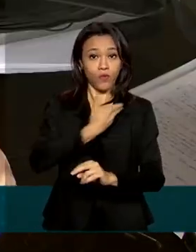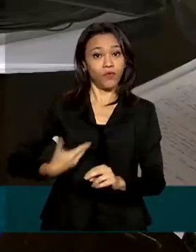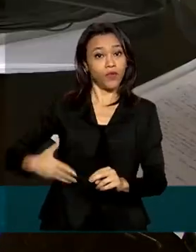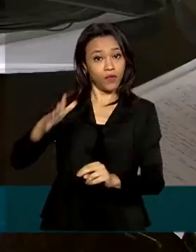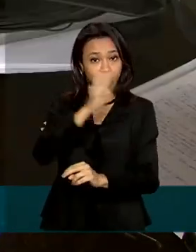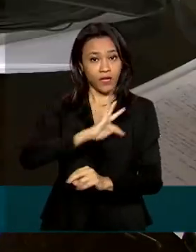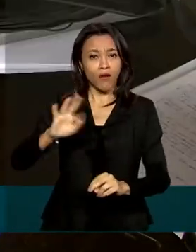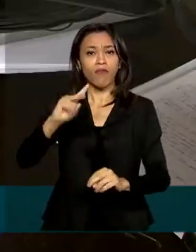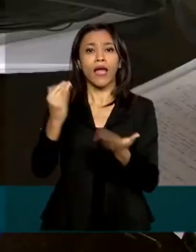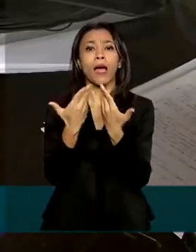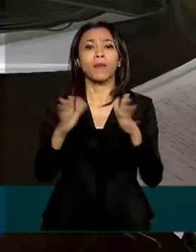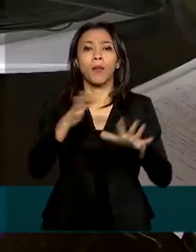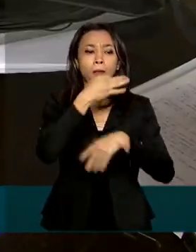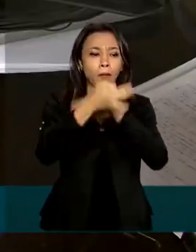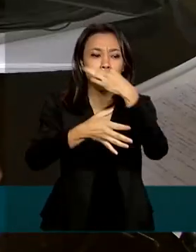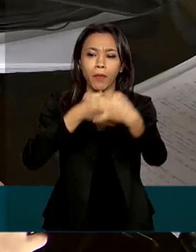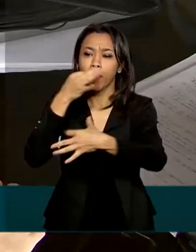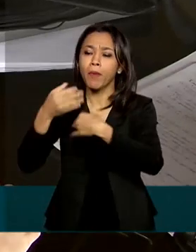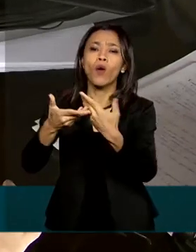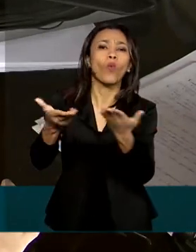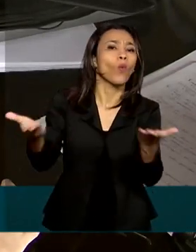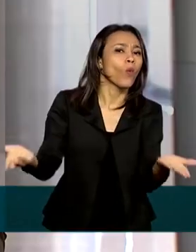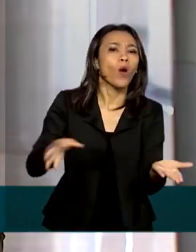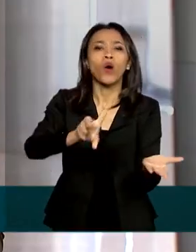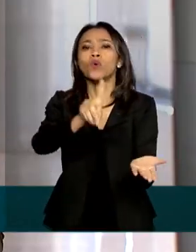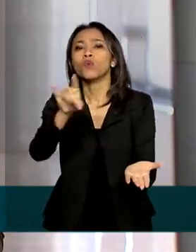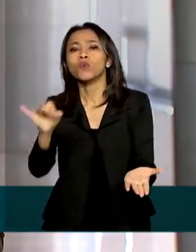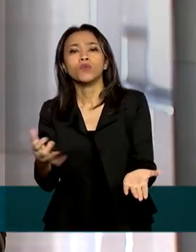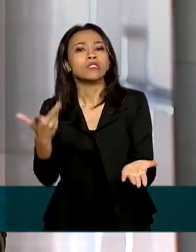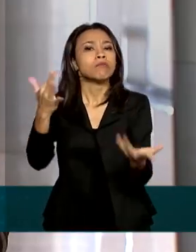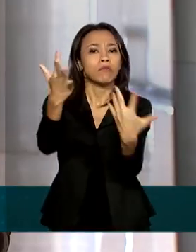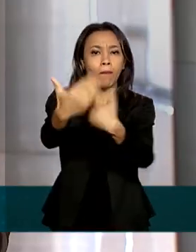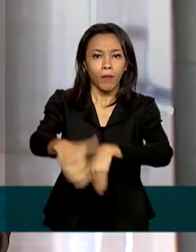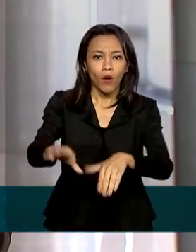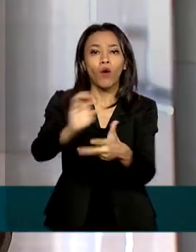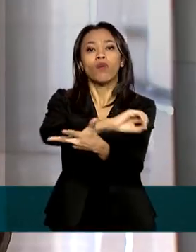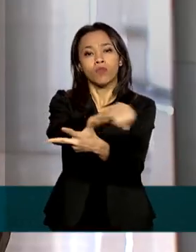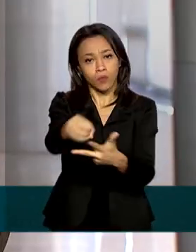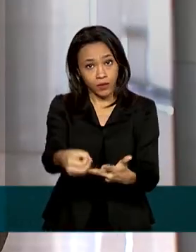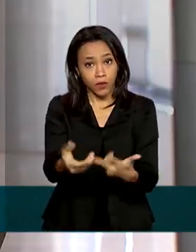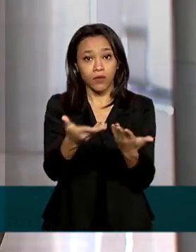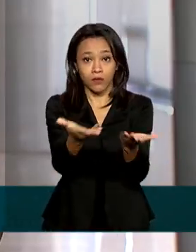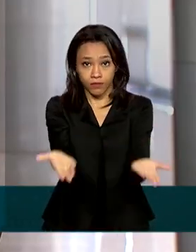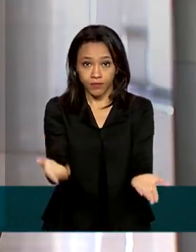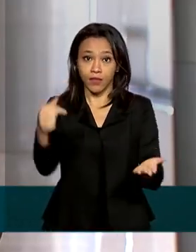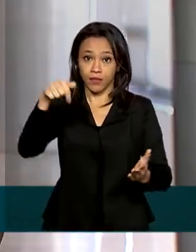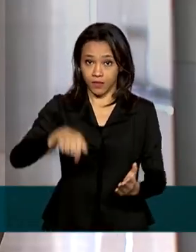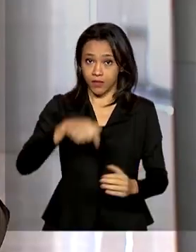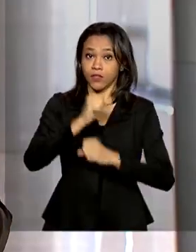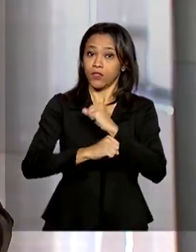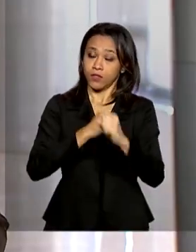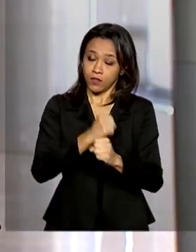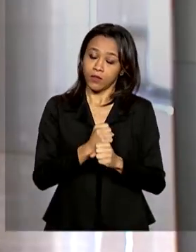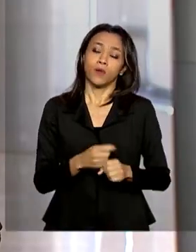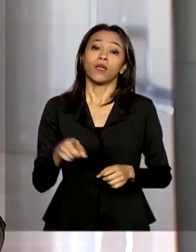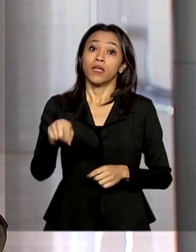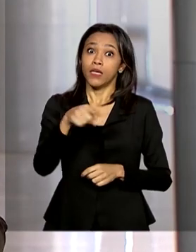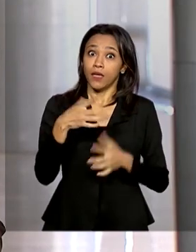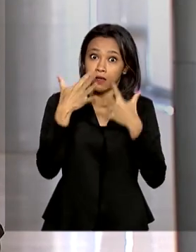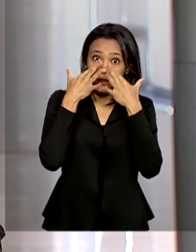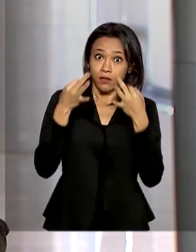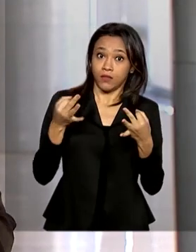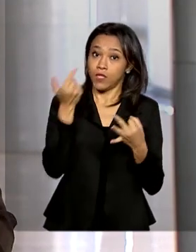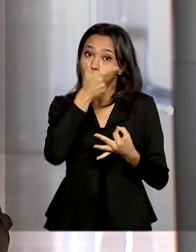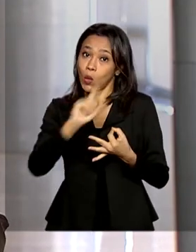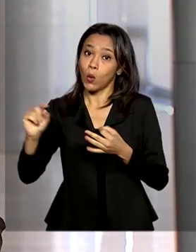enquete na internet para que os estudantes possam indicar, sugerir qual a possível data da prova do Enem neste ano. E para ficar de olho em outras